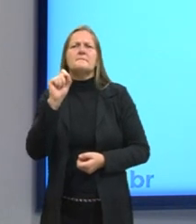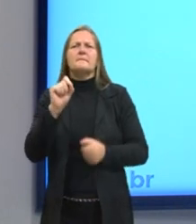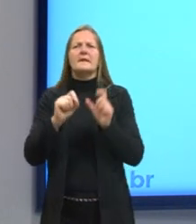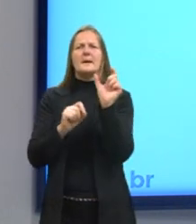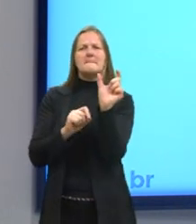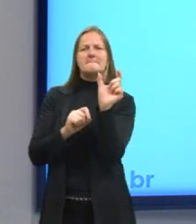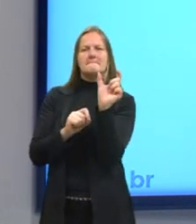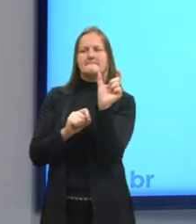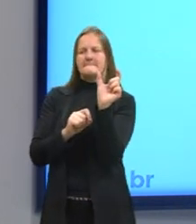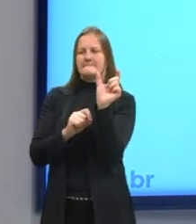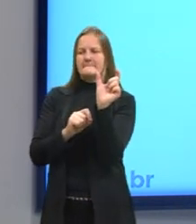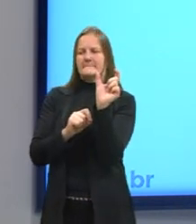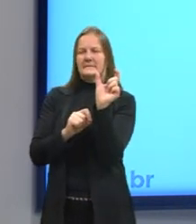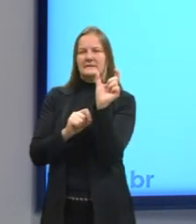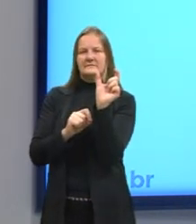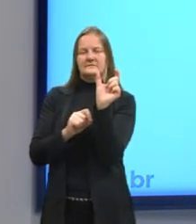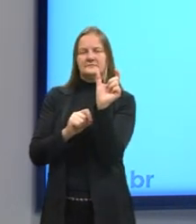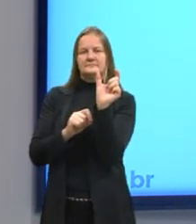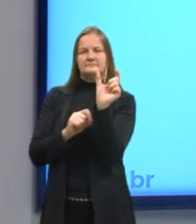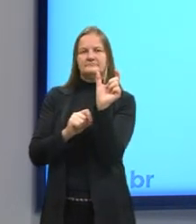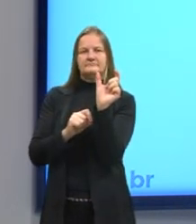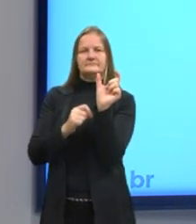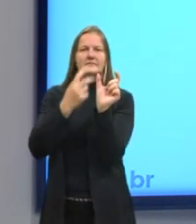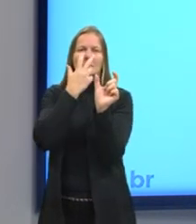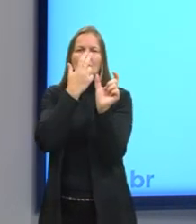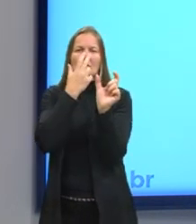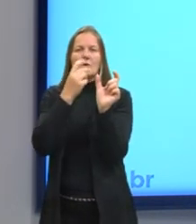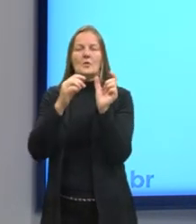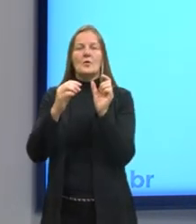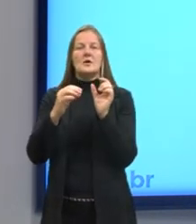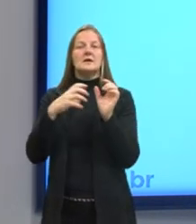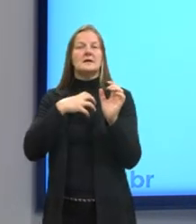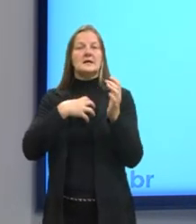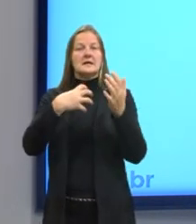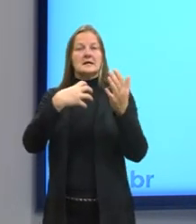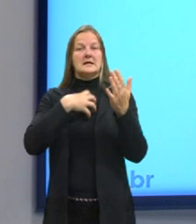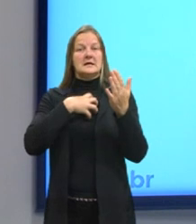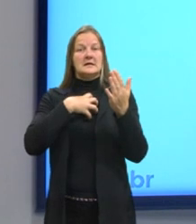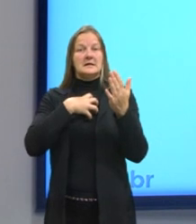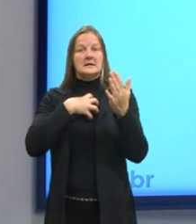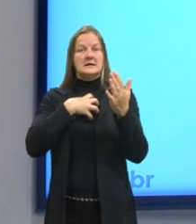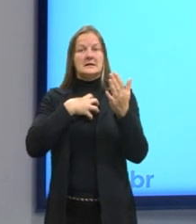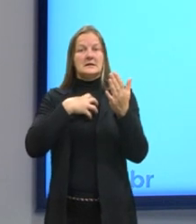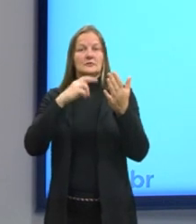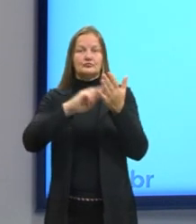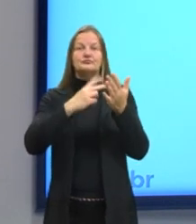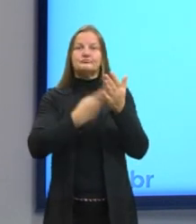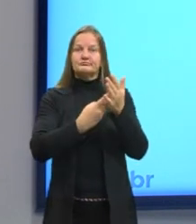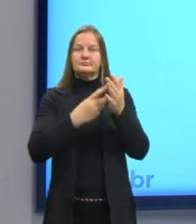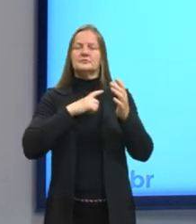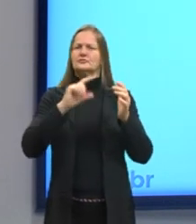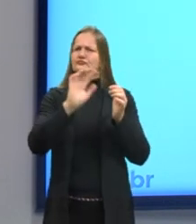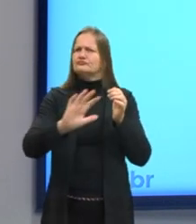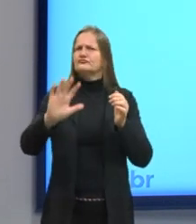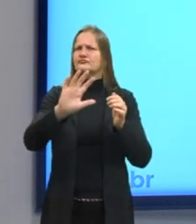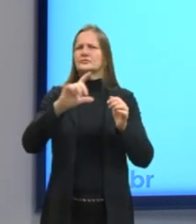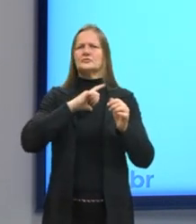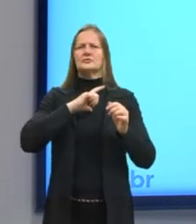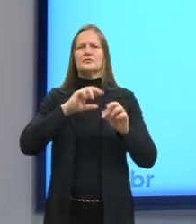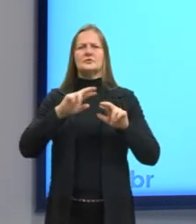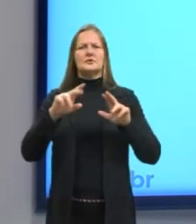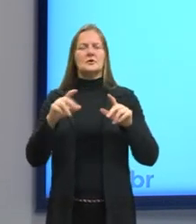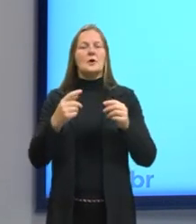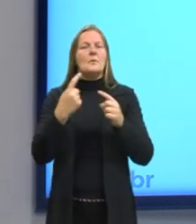palavras? As figuras de palavras, semânticas ou tropos, são recursos utilizados para produzir maior